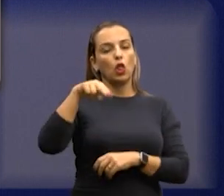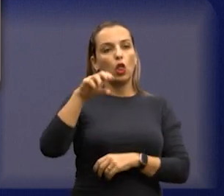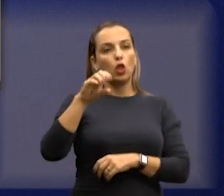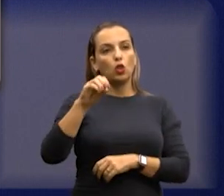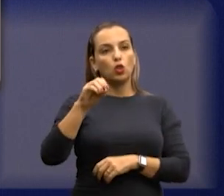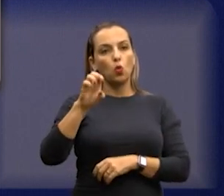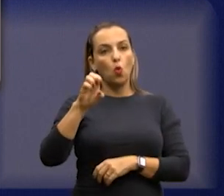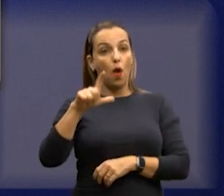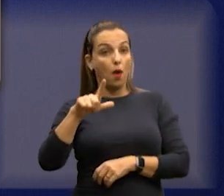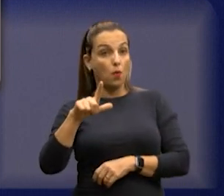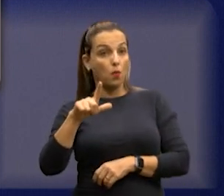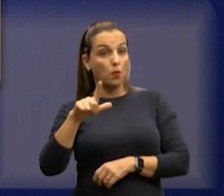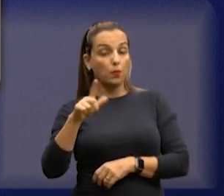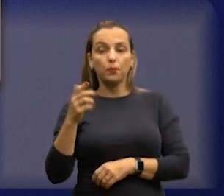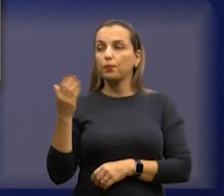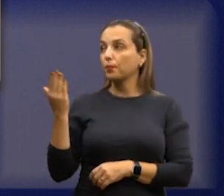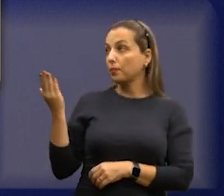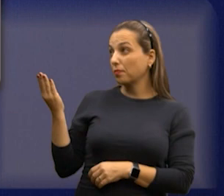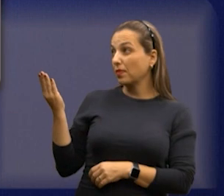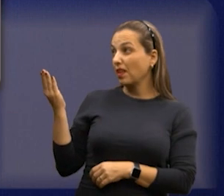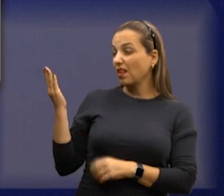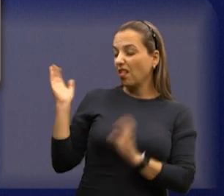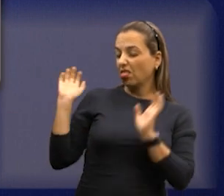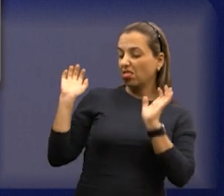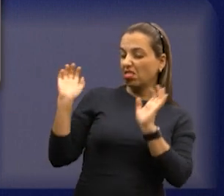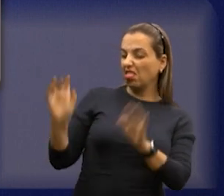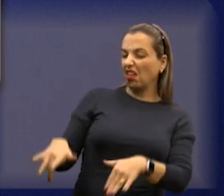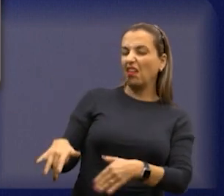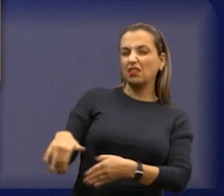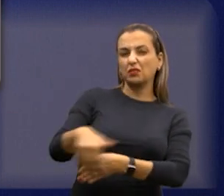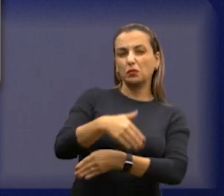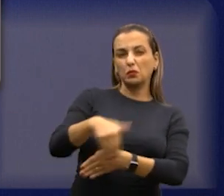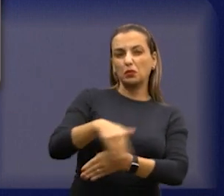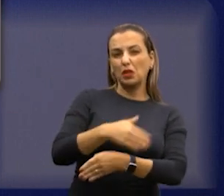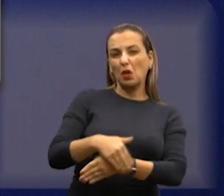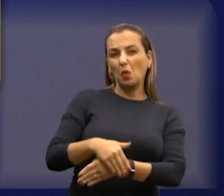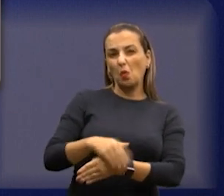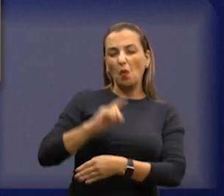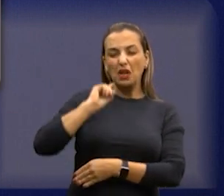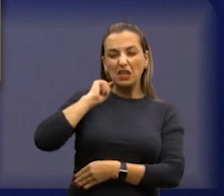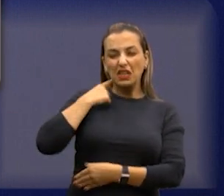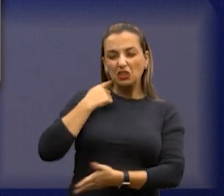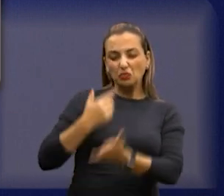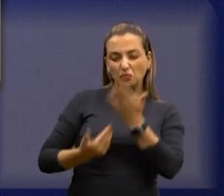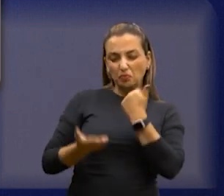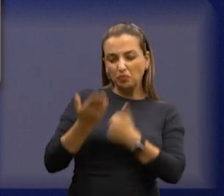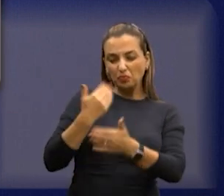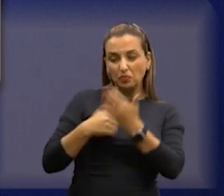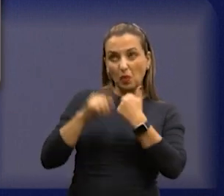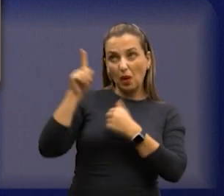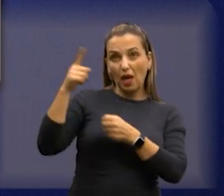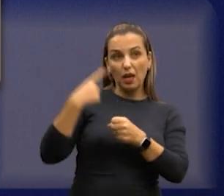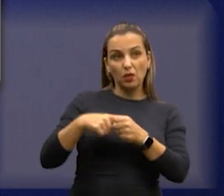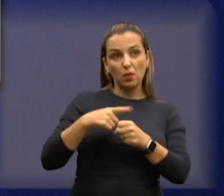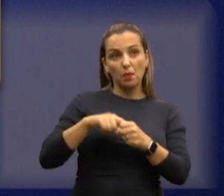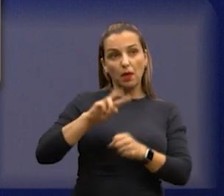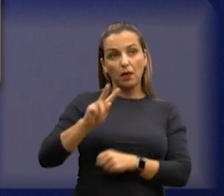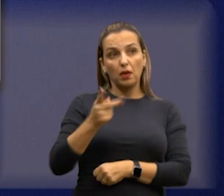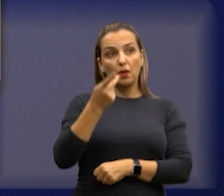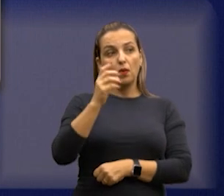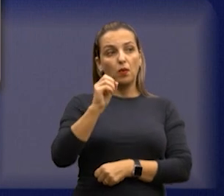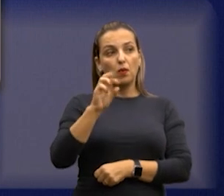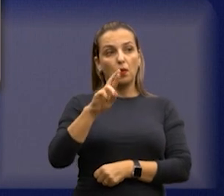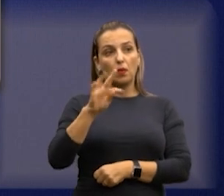o senhor Noel, ele estava jogado numa rua, comendo lixo, no Hortência, no